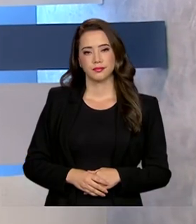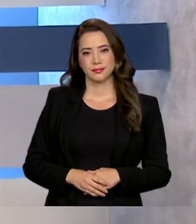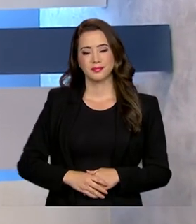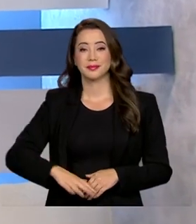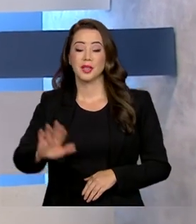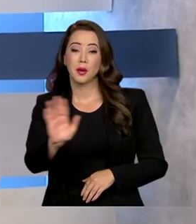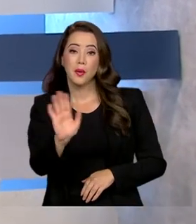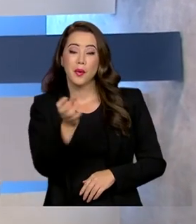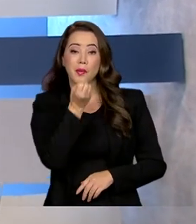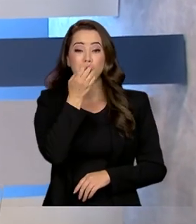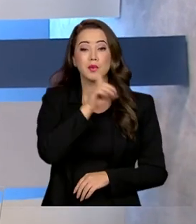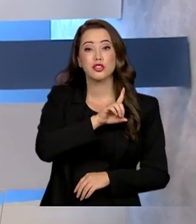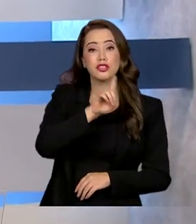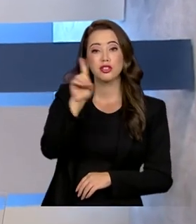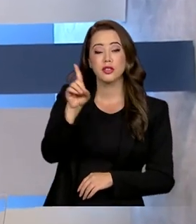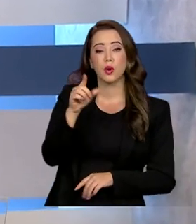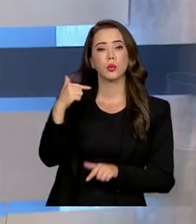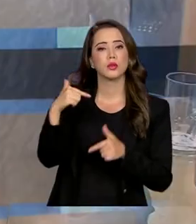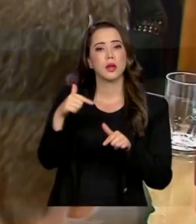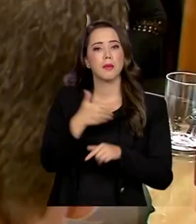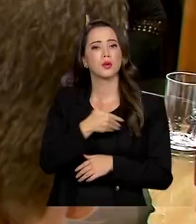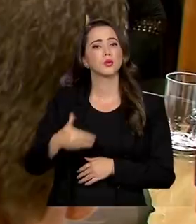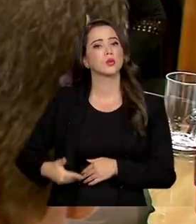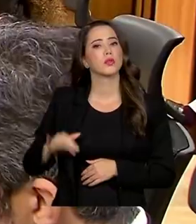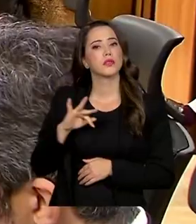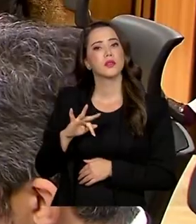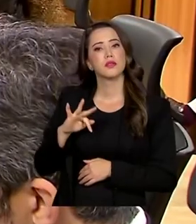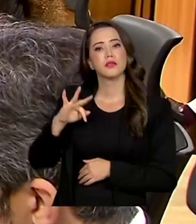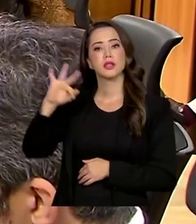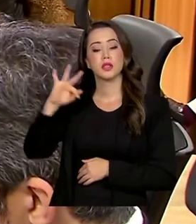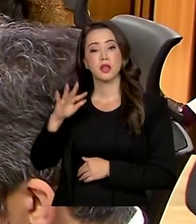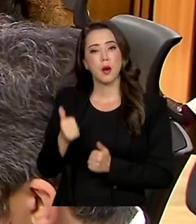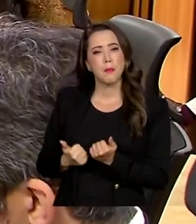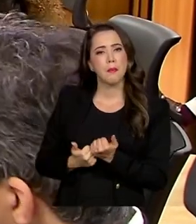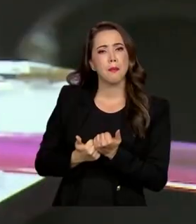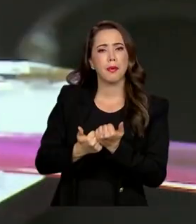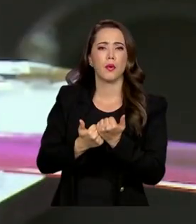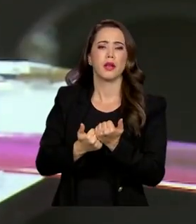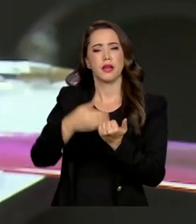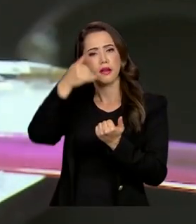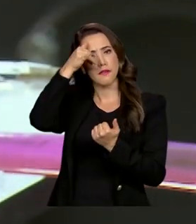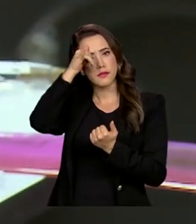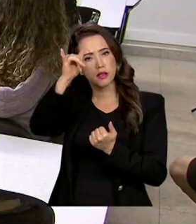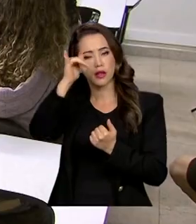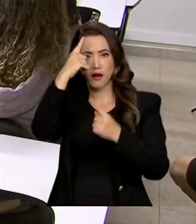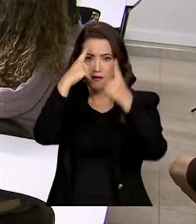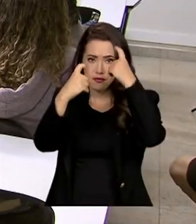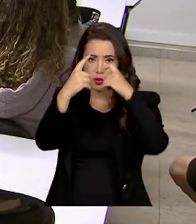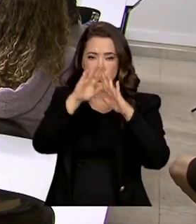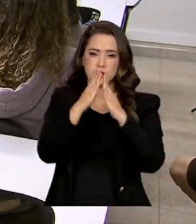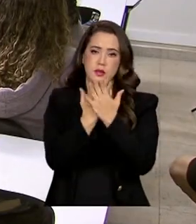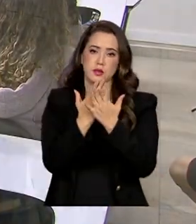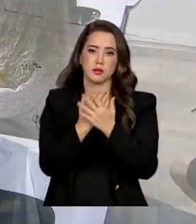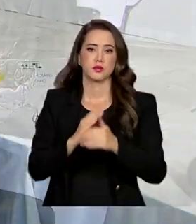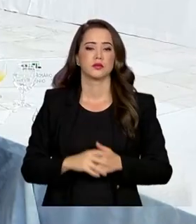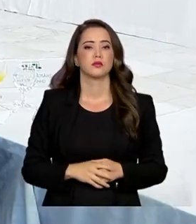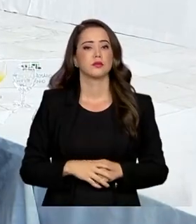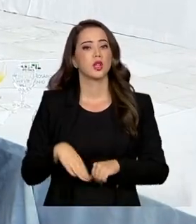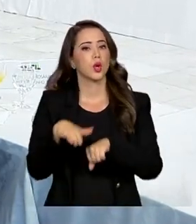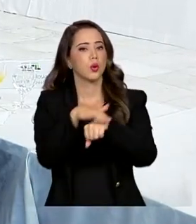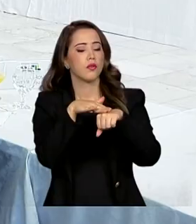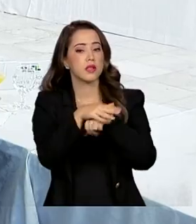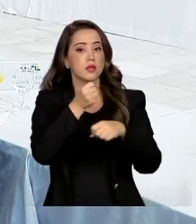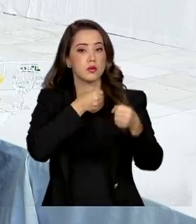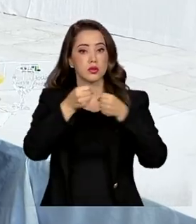Olá, bom dia. Ação integrada do governo federal vai fortalecer o combate à violência nas escolas. Em conversa com